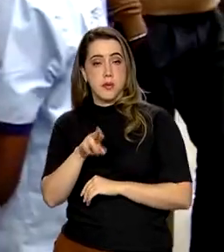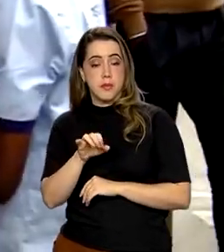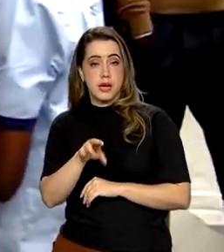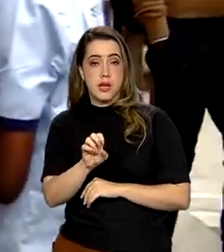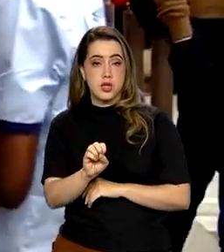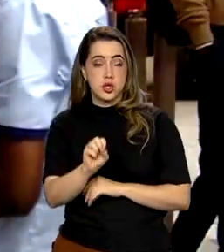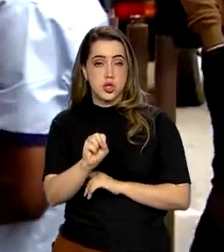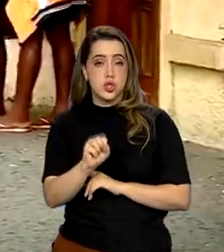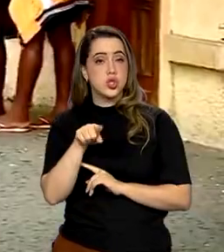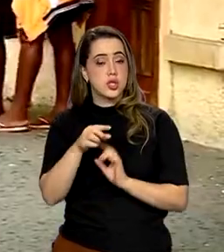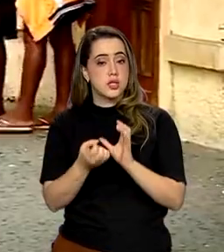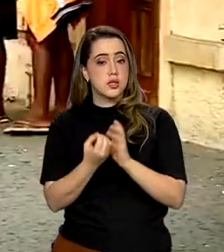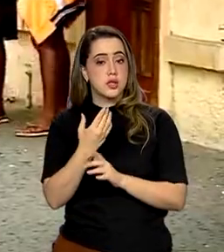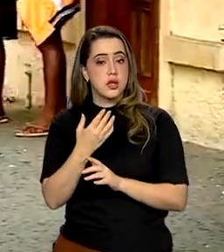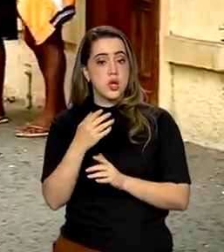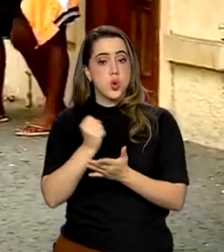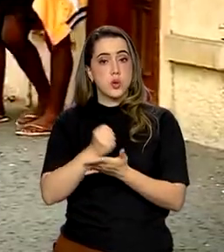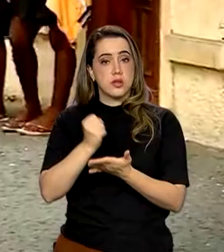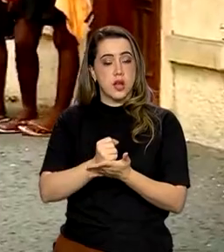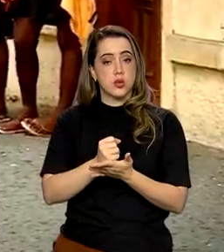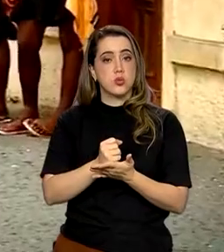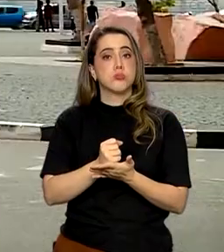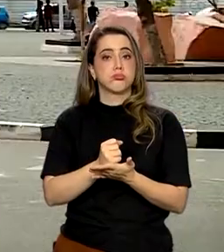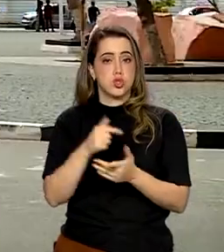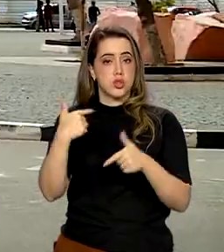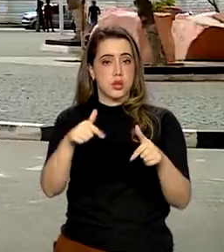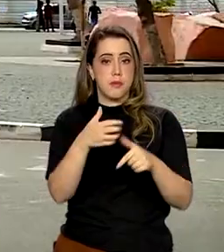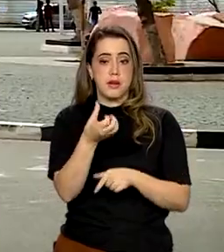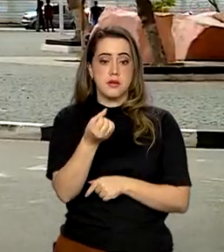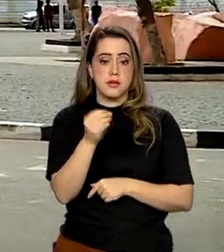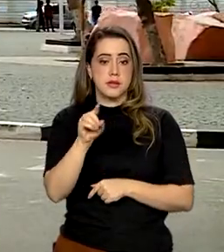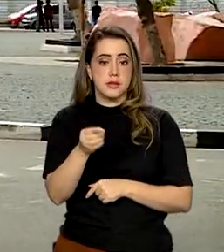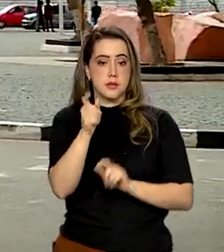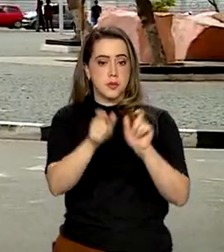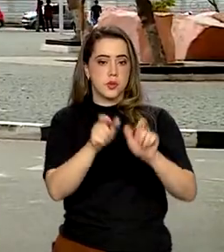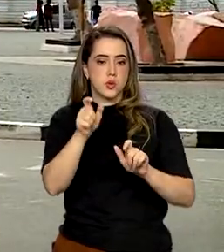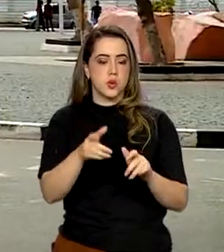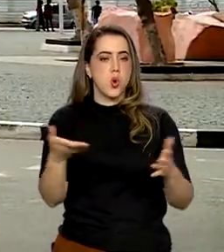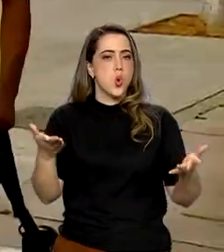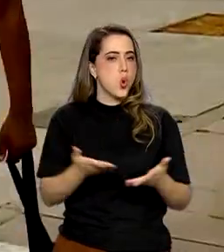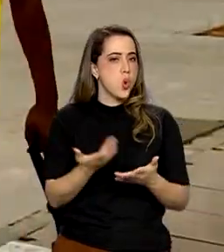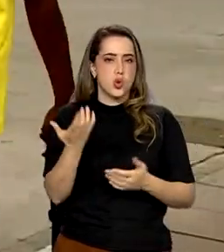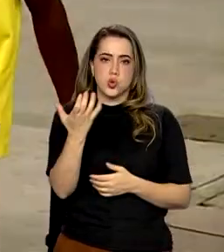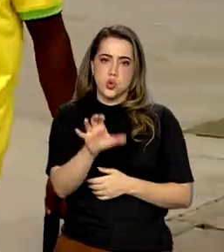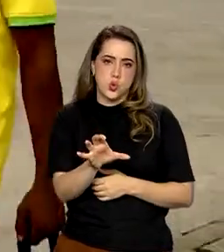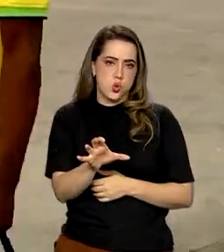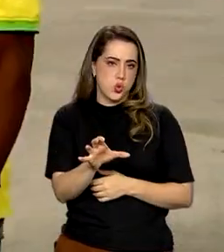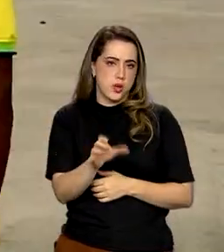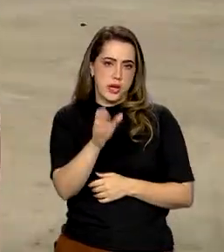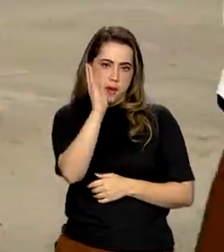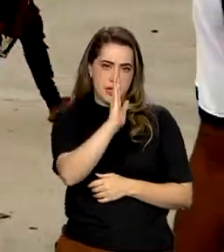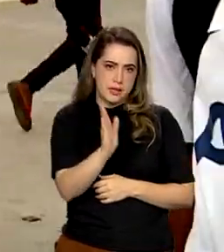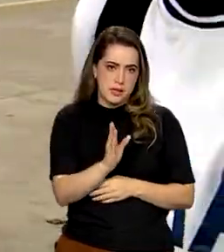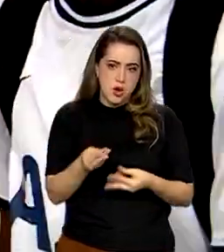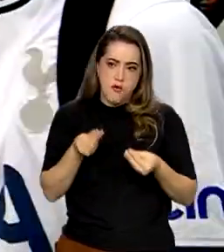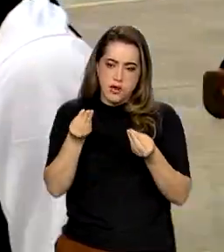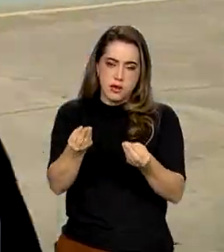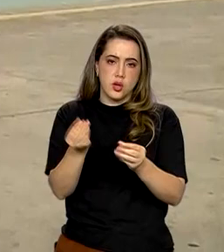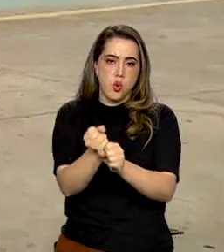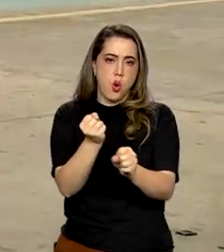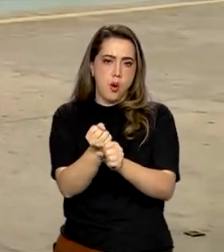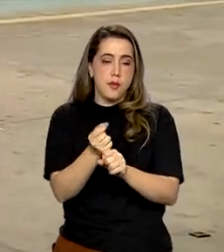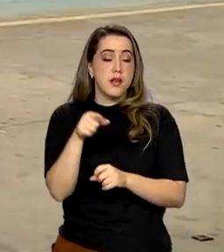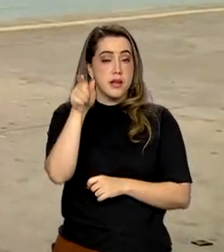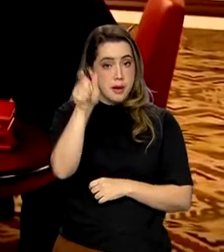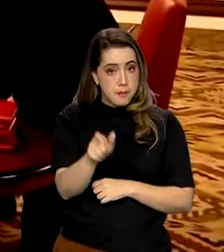60 mil pessoas em Angola. Mas hoje aqui não se quer mais brasileiro deixando obras. Quer mais brasileiros deixando